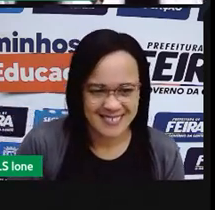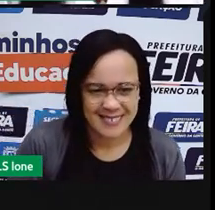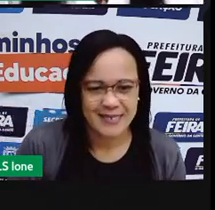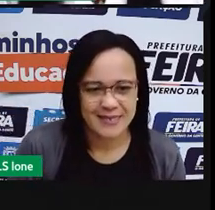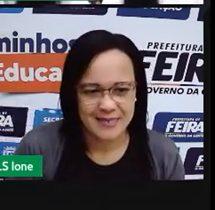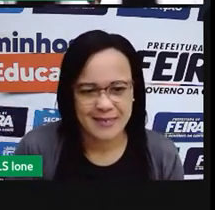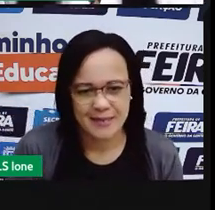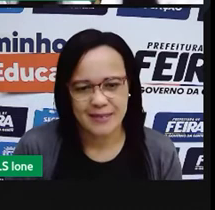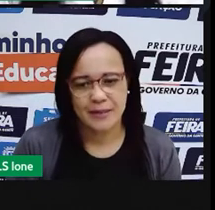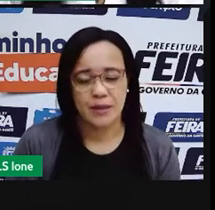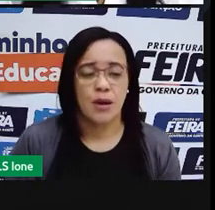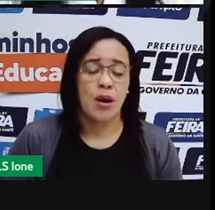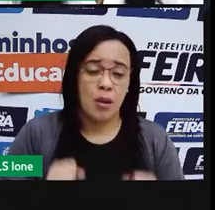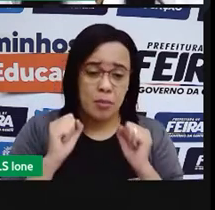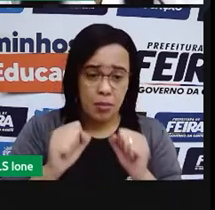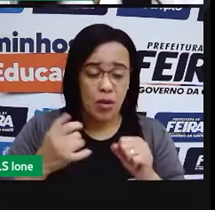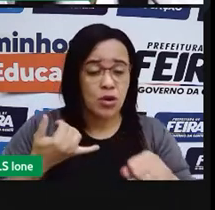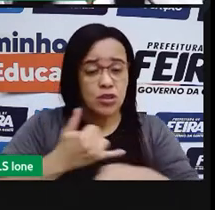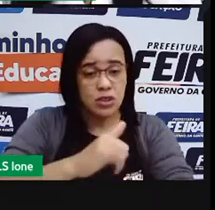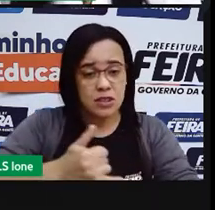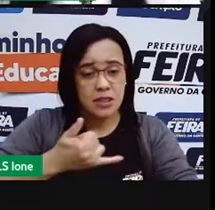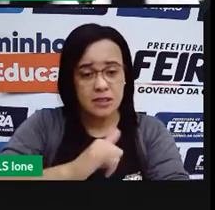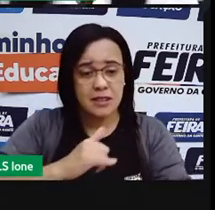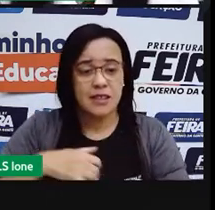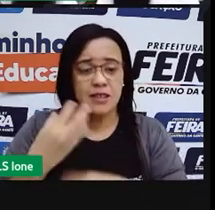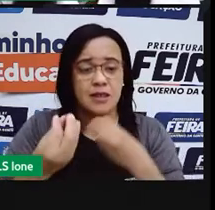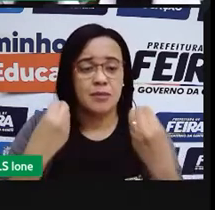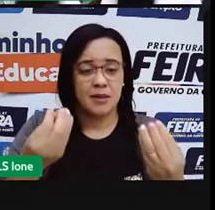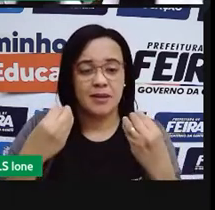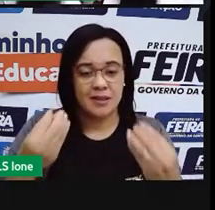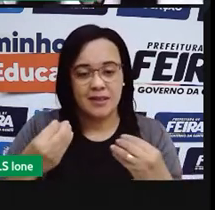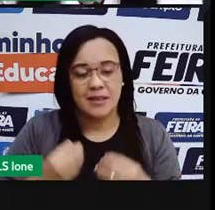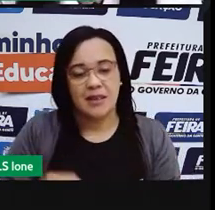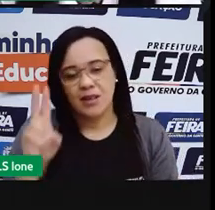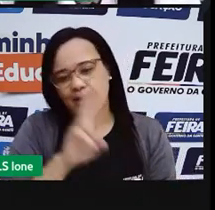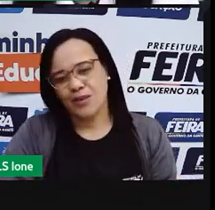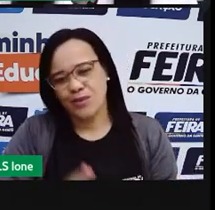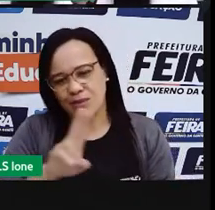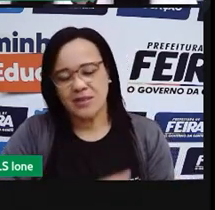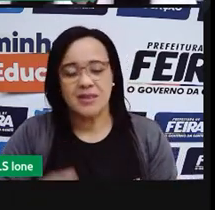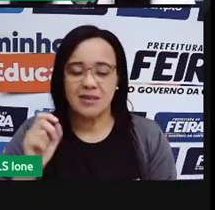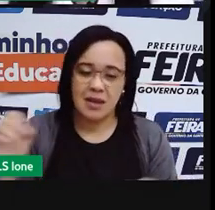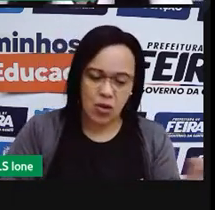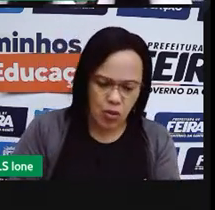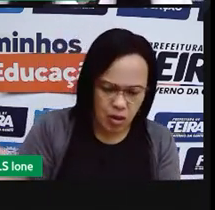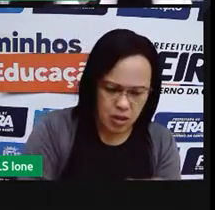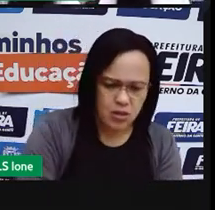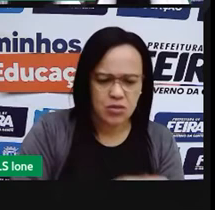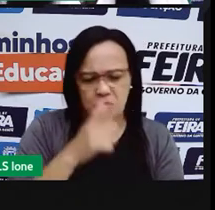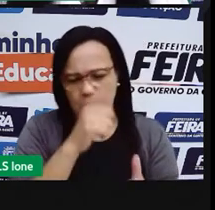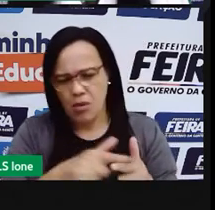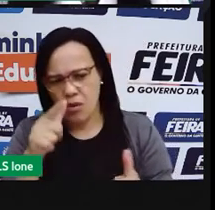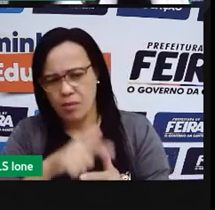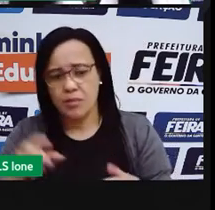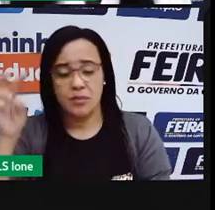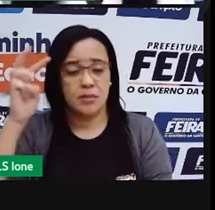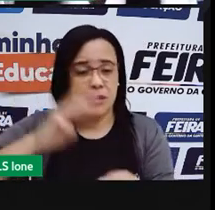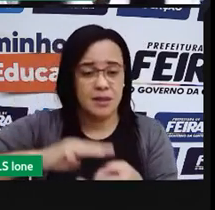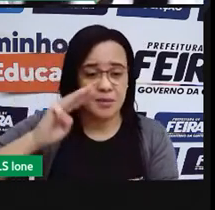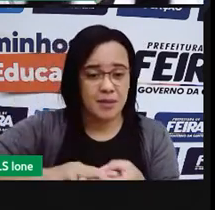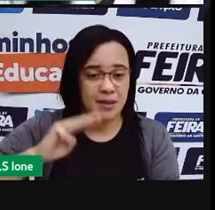Como você pode usar essa estratégia para resolver o estudo na sublimação e a sublimação, representando a quantidade